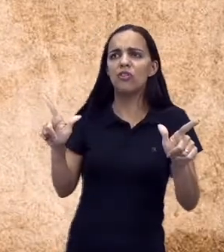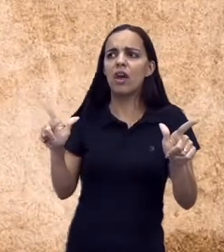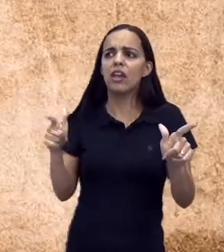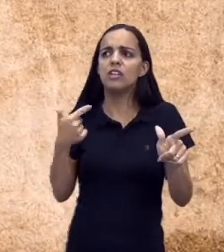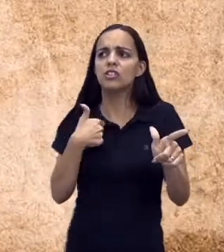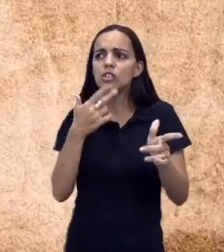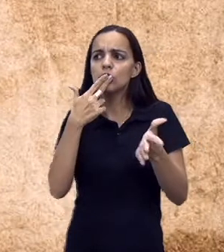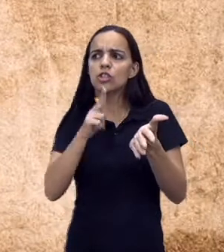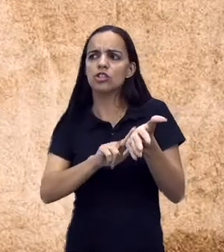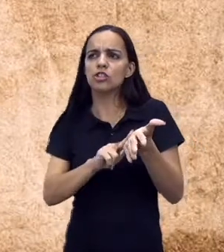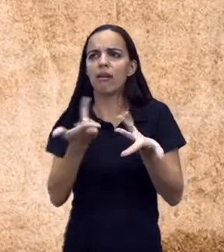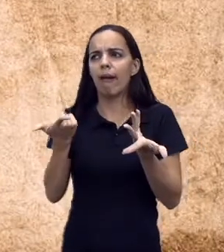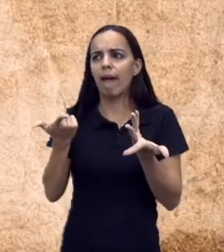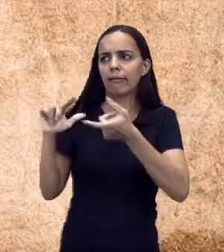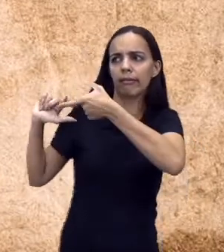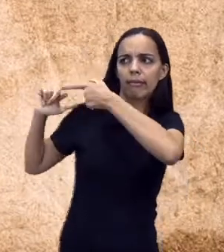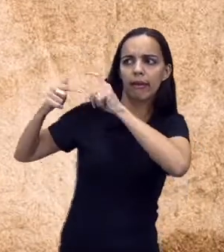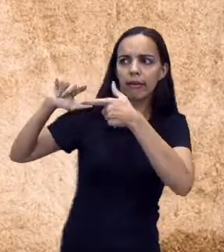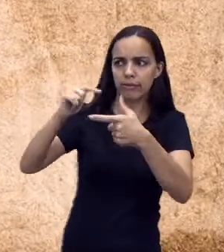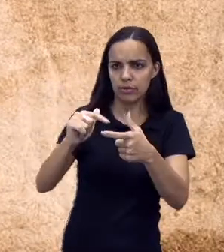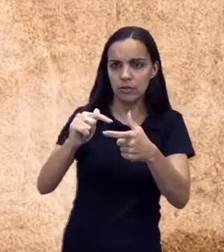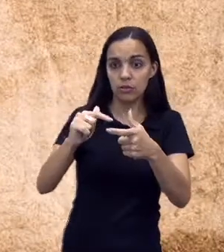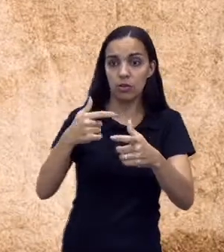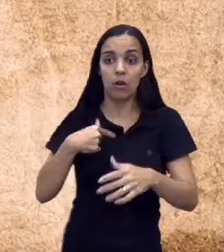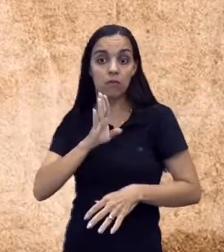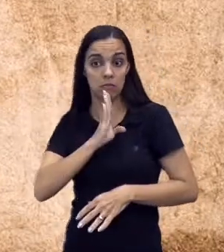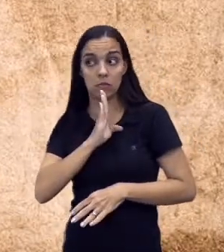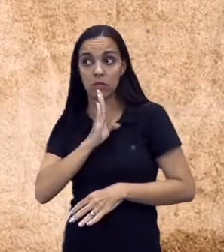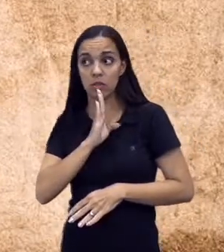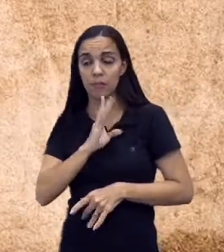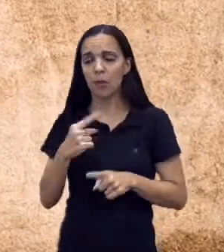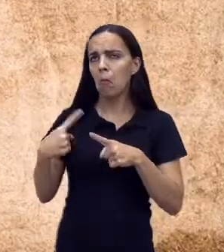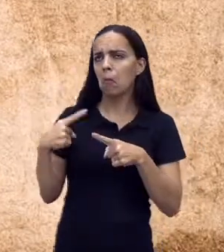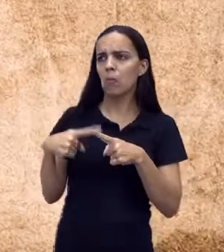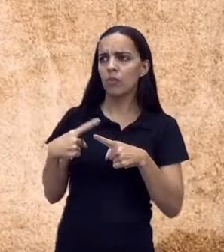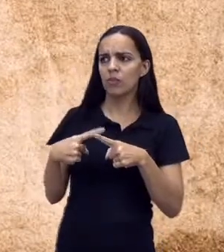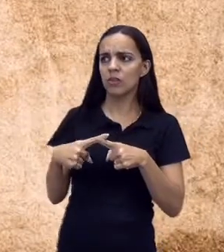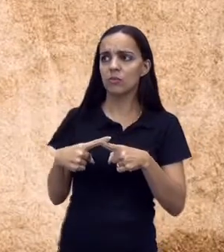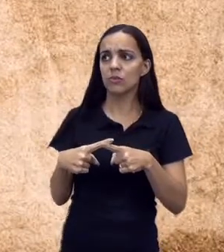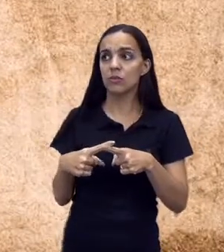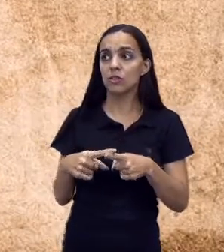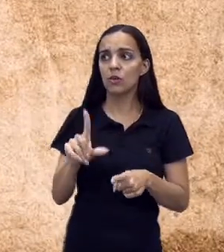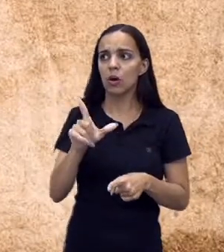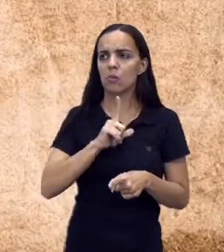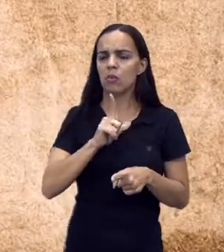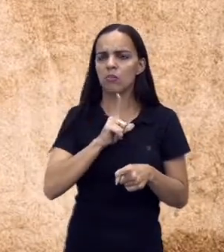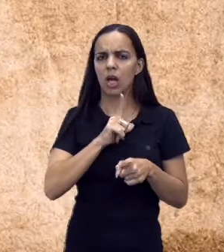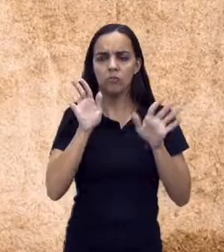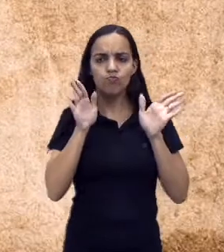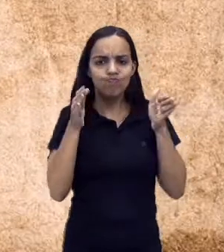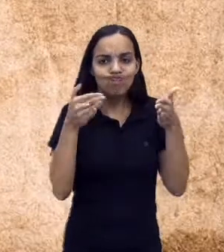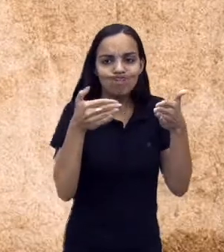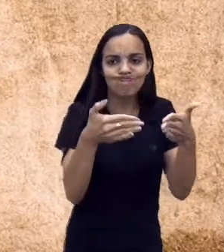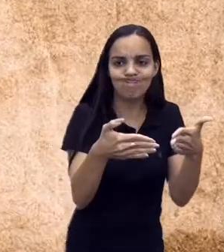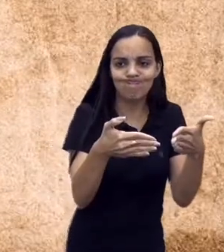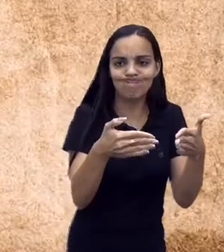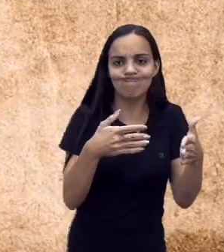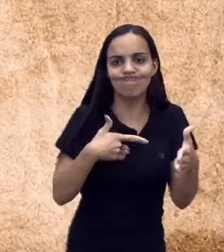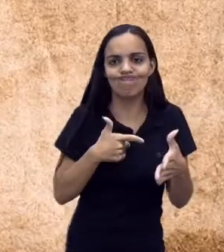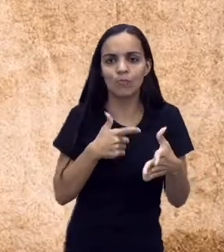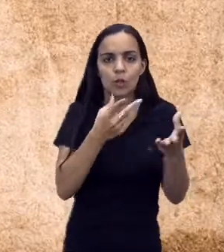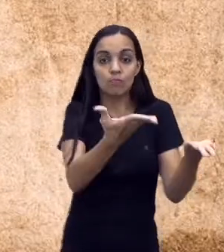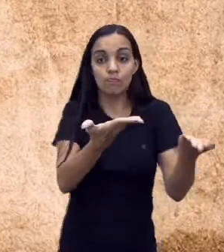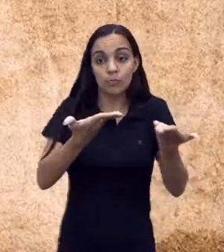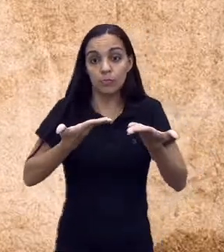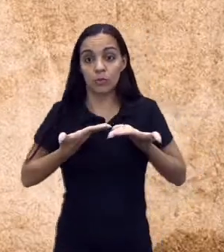convencional, aquela carta que nós conhecemos. Por quê? Porque ela tem um foco de trazer